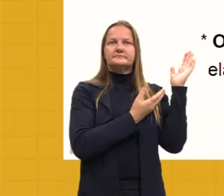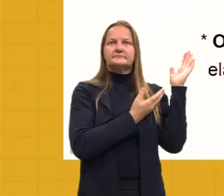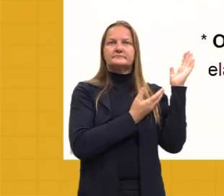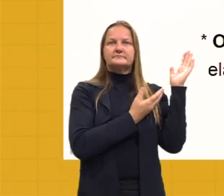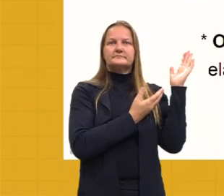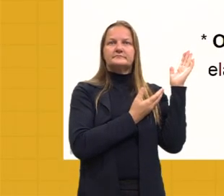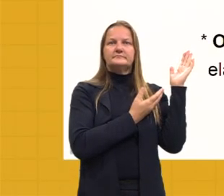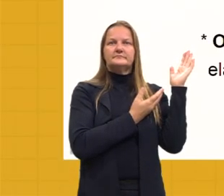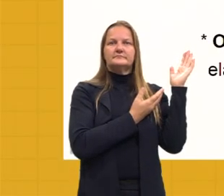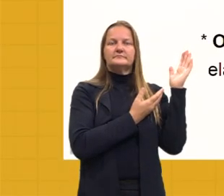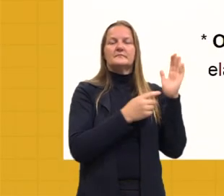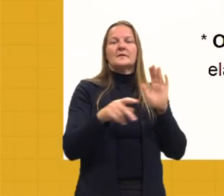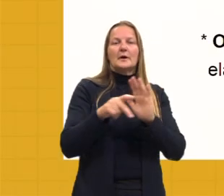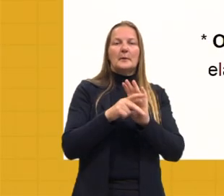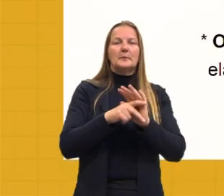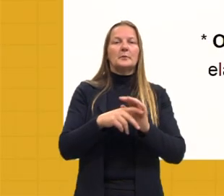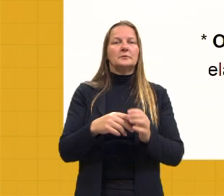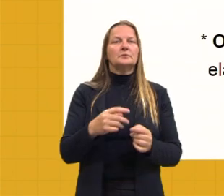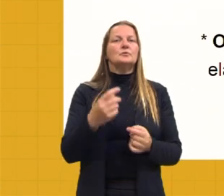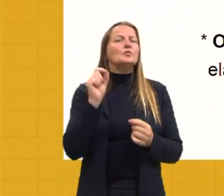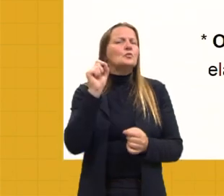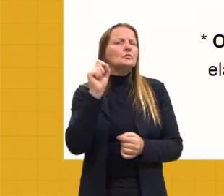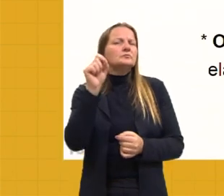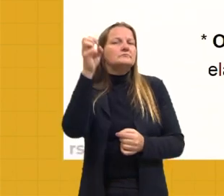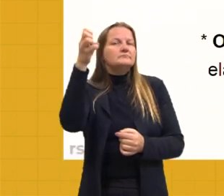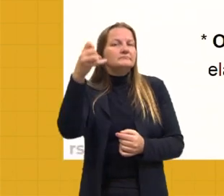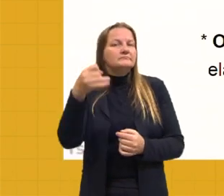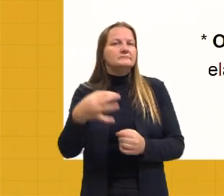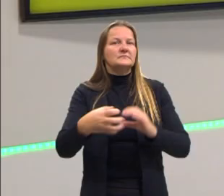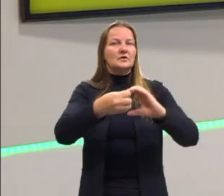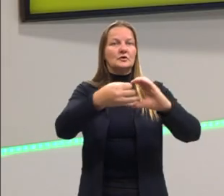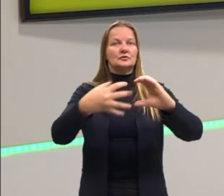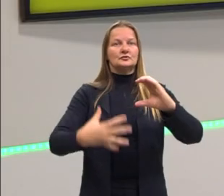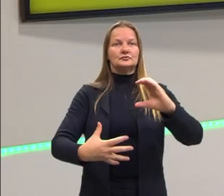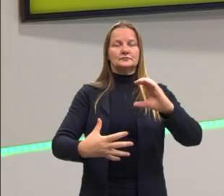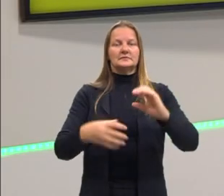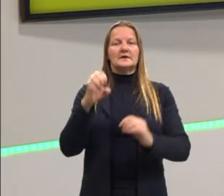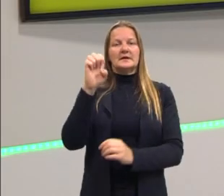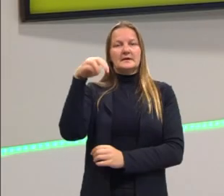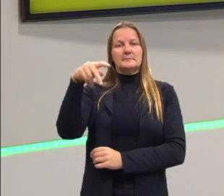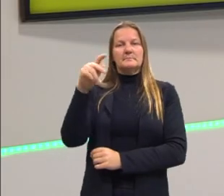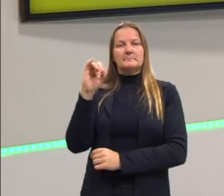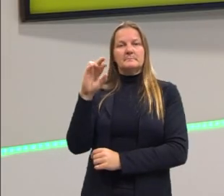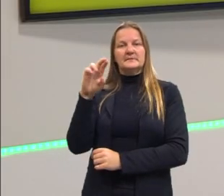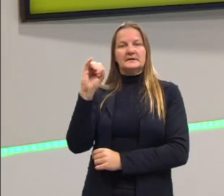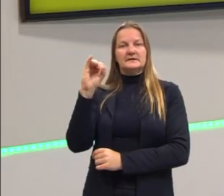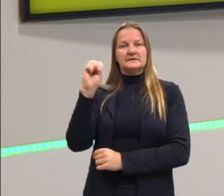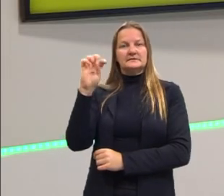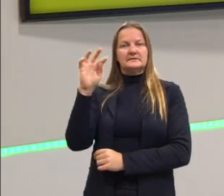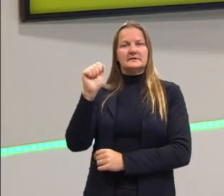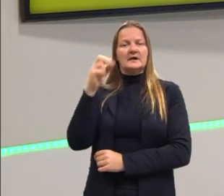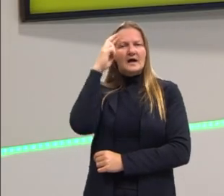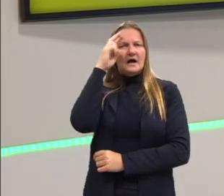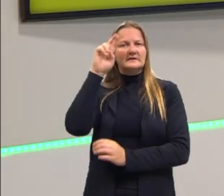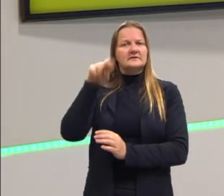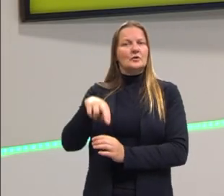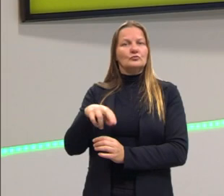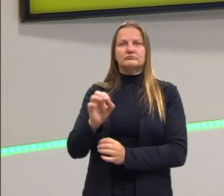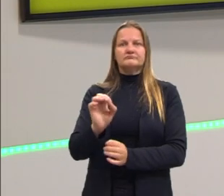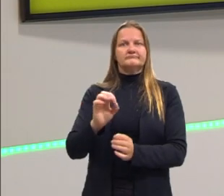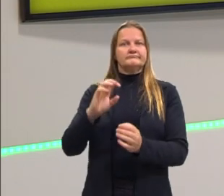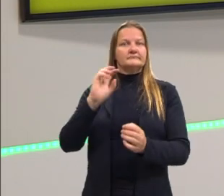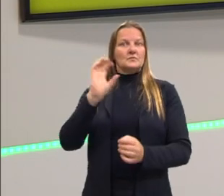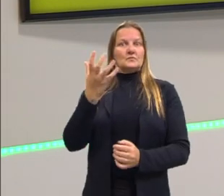sentidos e não da razão. Olha só, como ele é empirista, portanto, a razão não determina